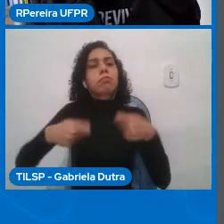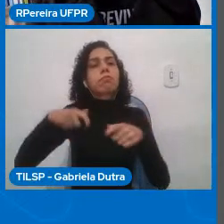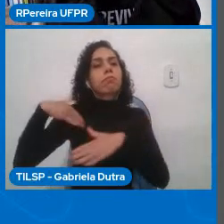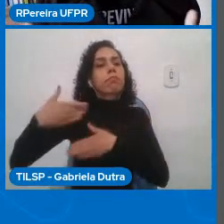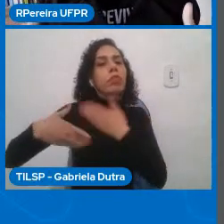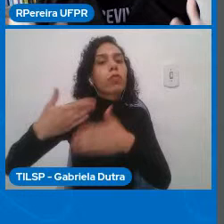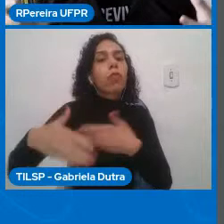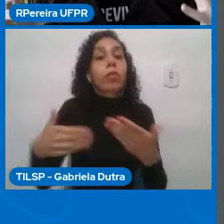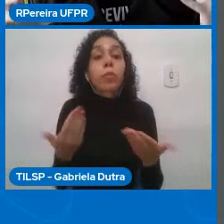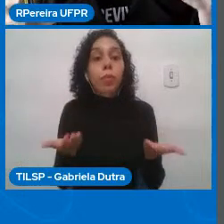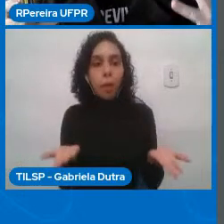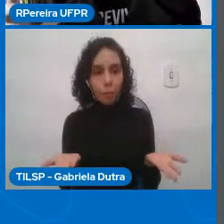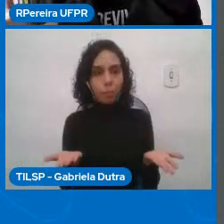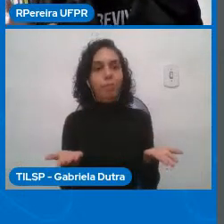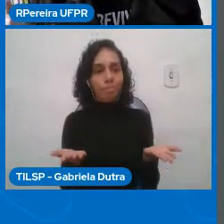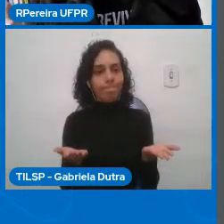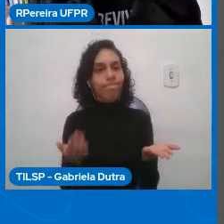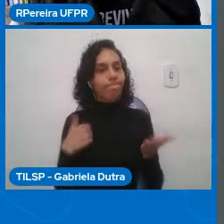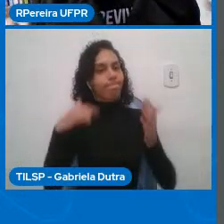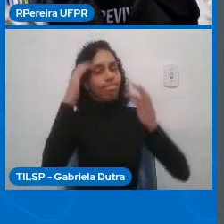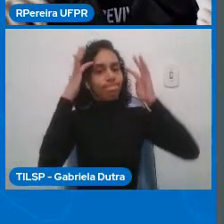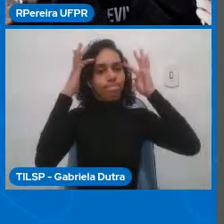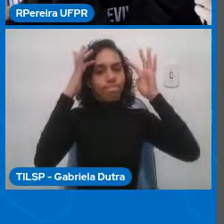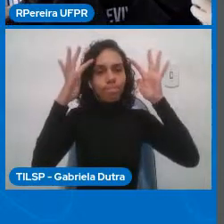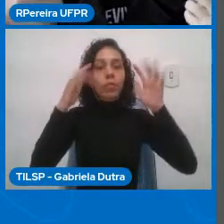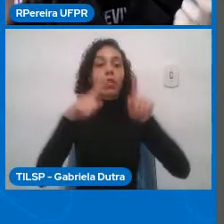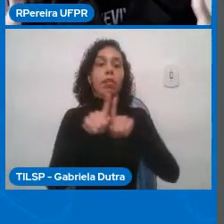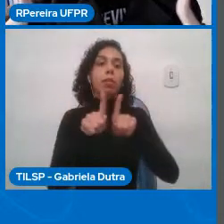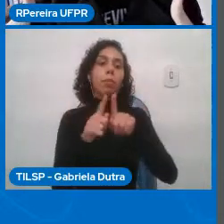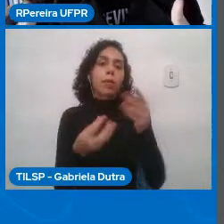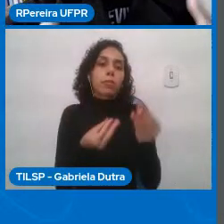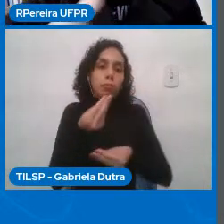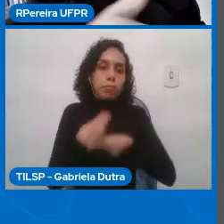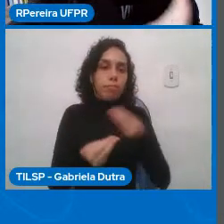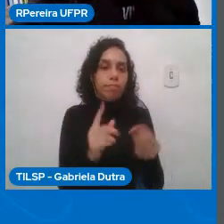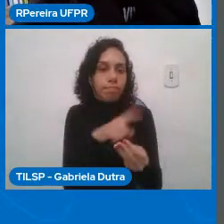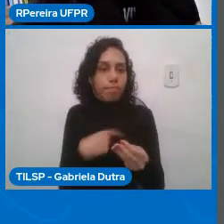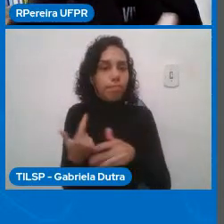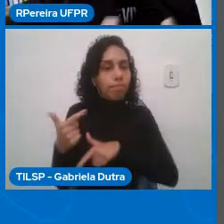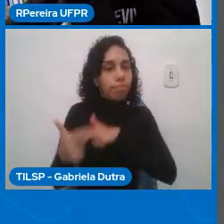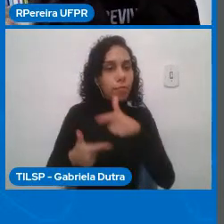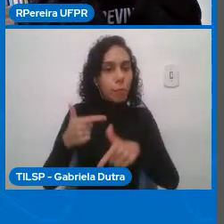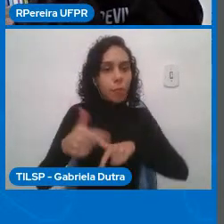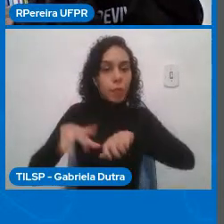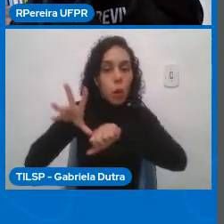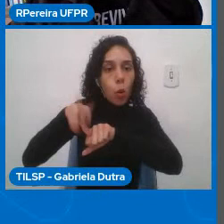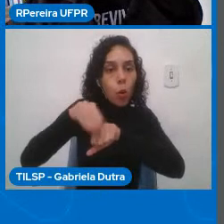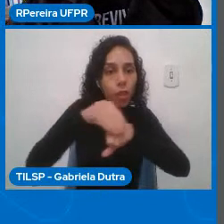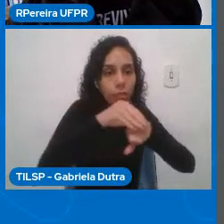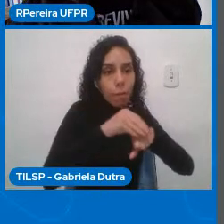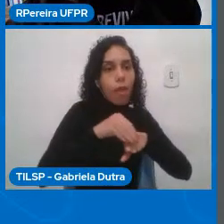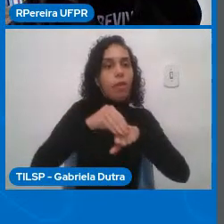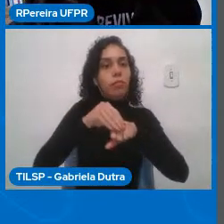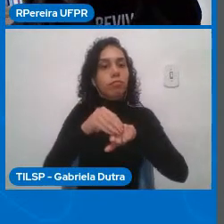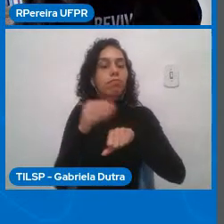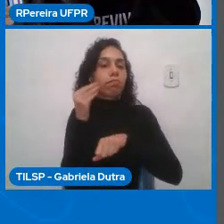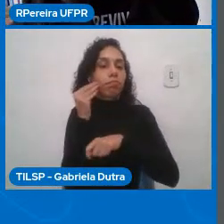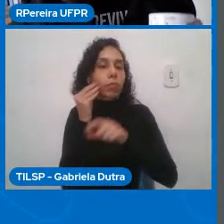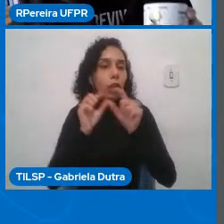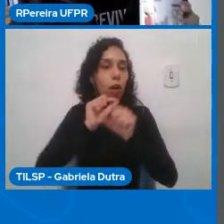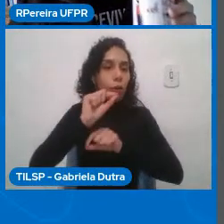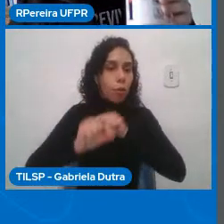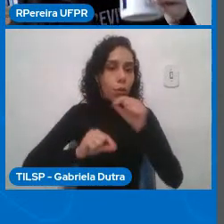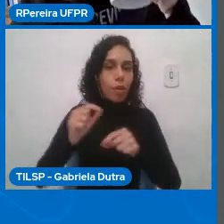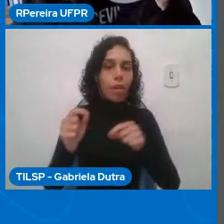como é que nós trabalhamos conhecimentos para desenvolver habilidades de modo que as pessoas possam aplicar isso na